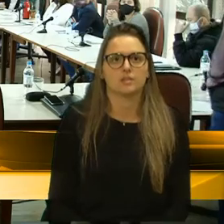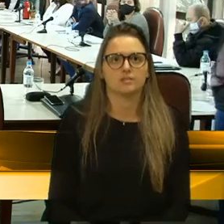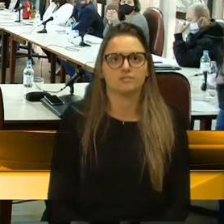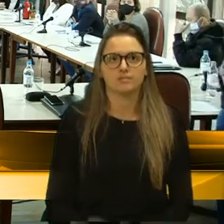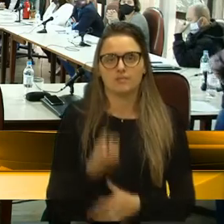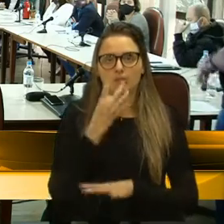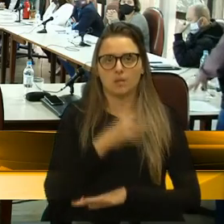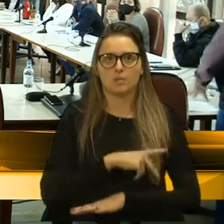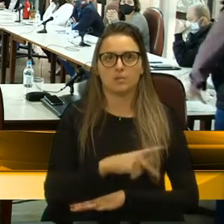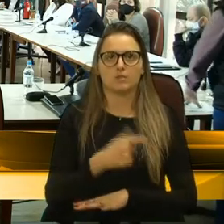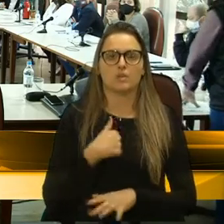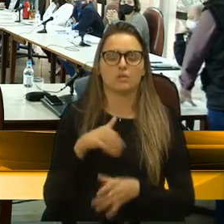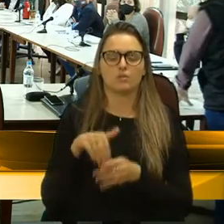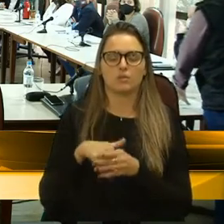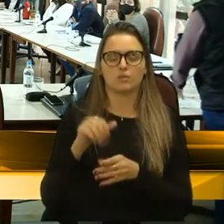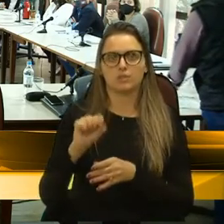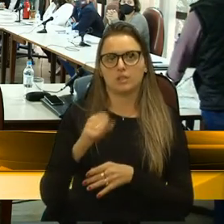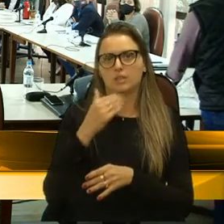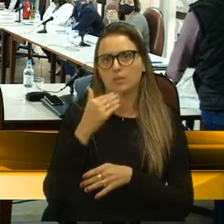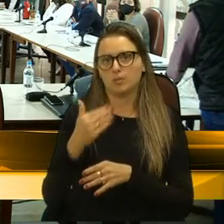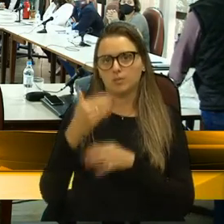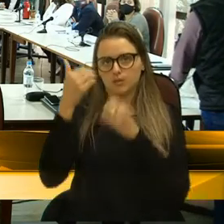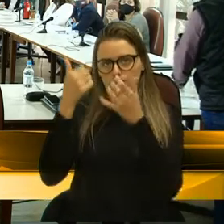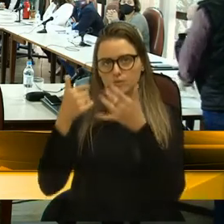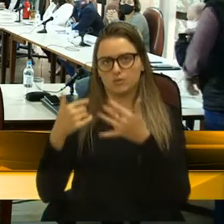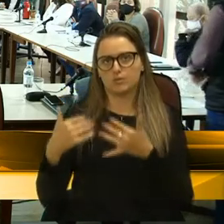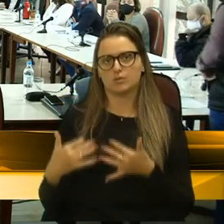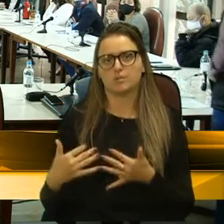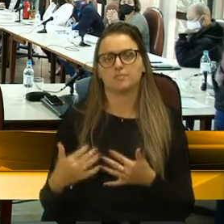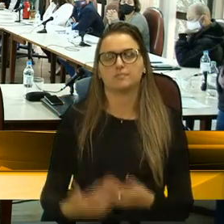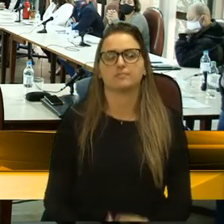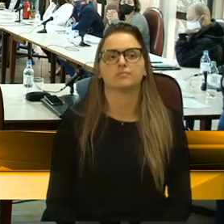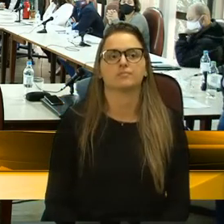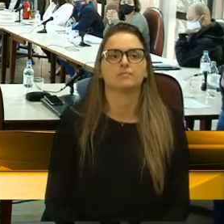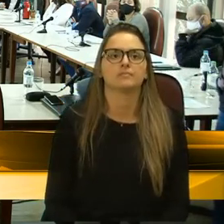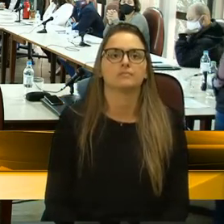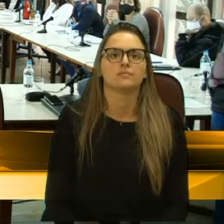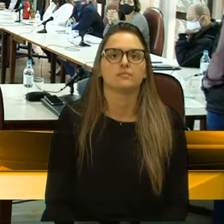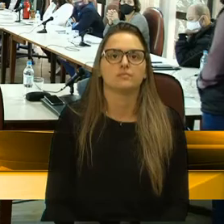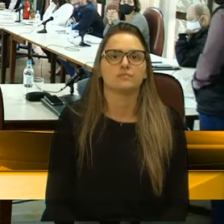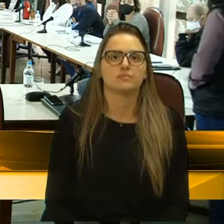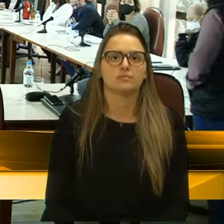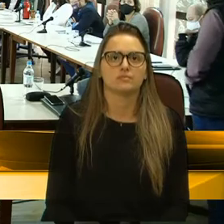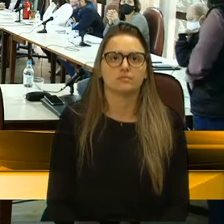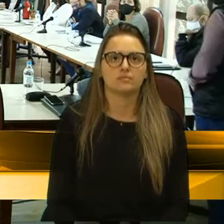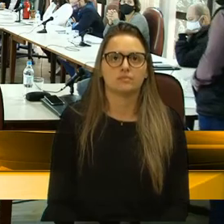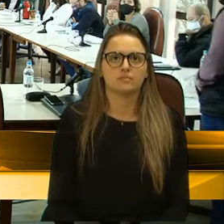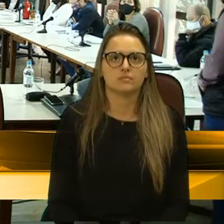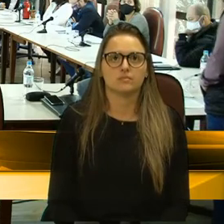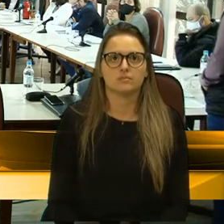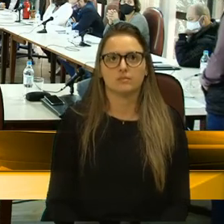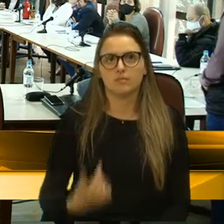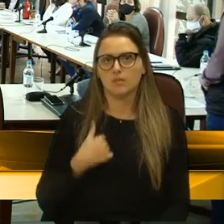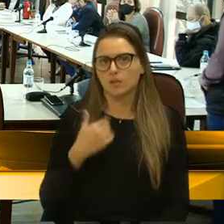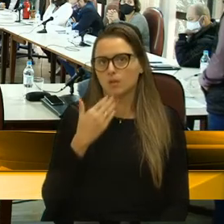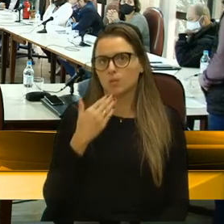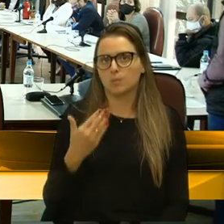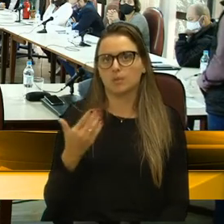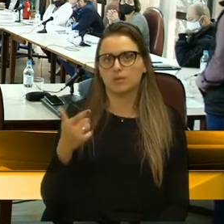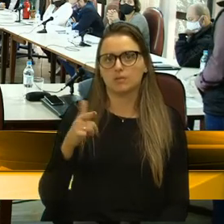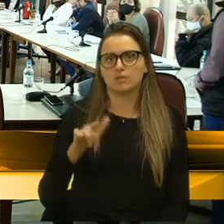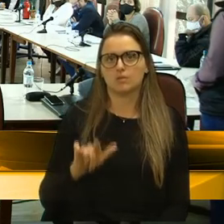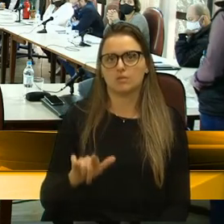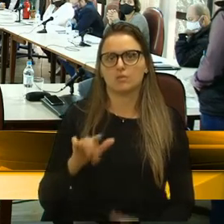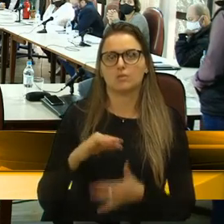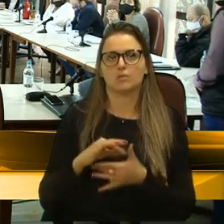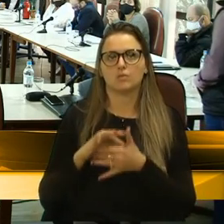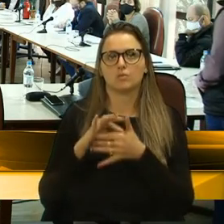Presidente, eu vou votar favorável a esse pedido de informações e solicito de novo a intermediação por parte do